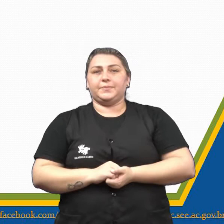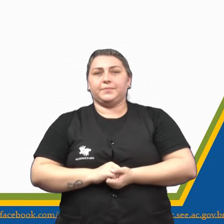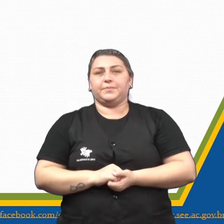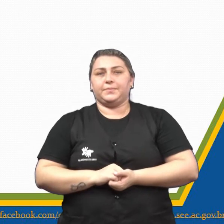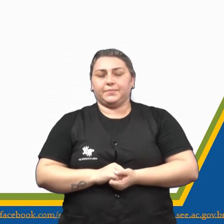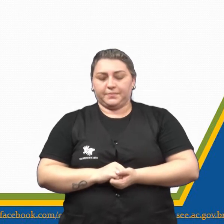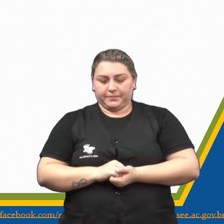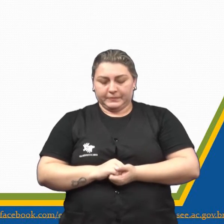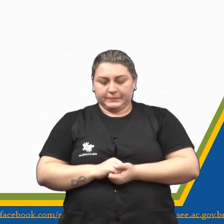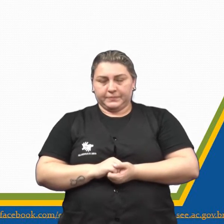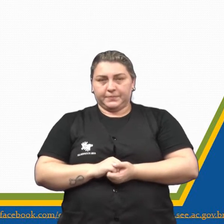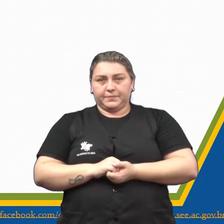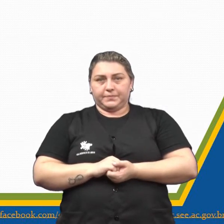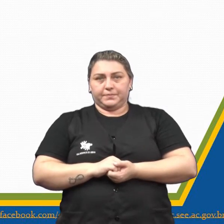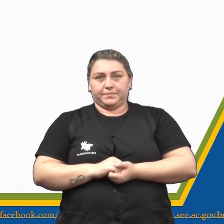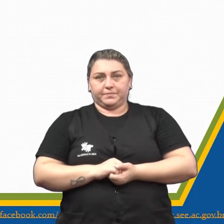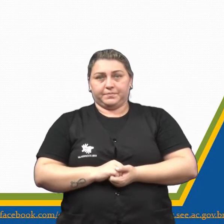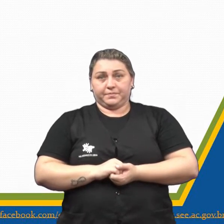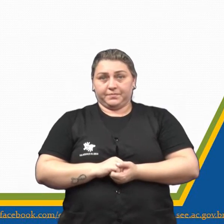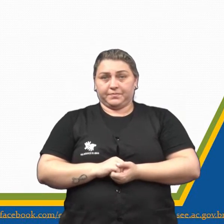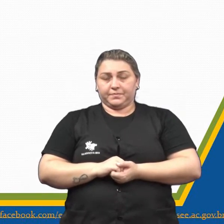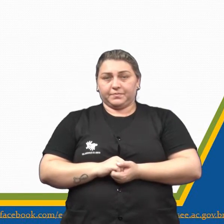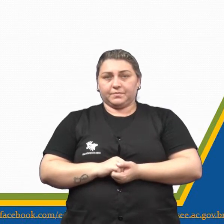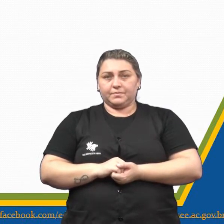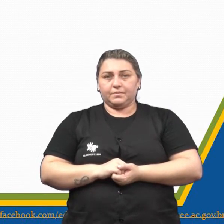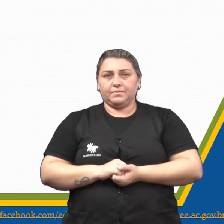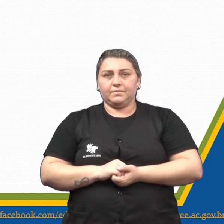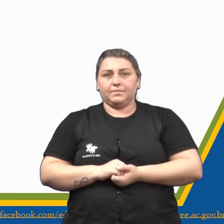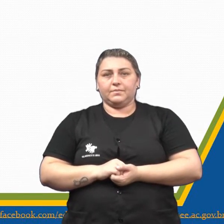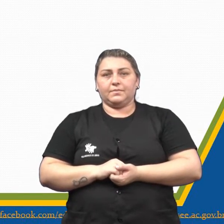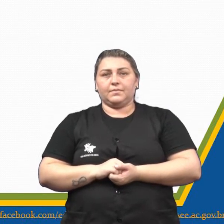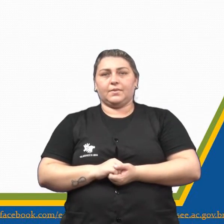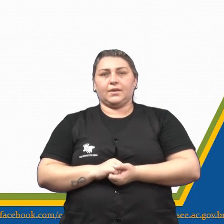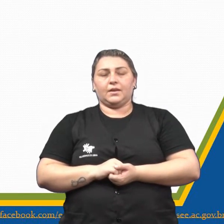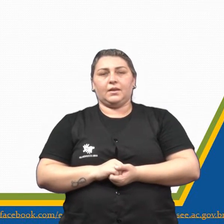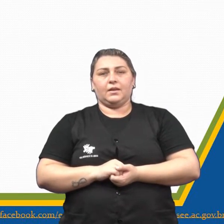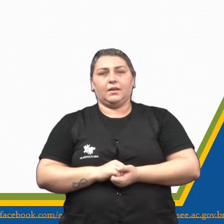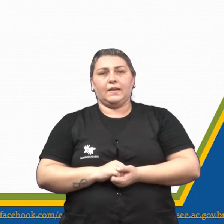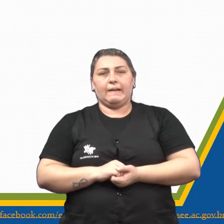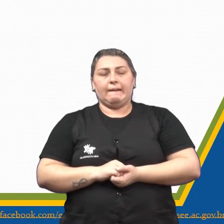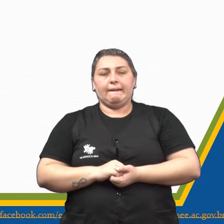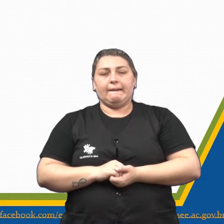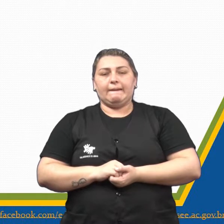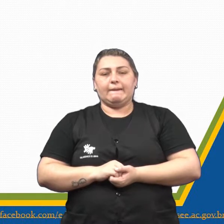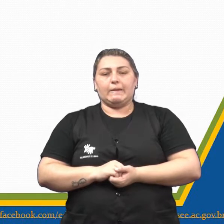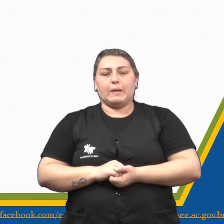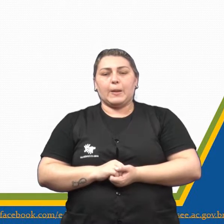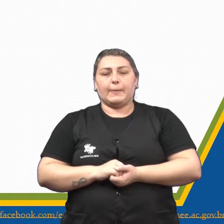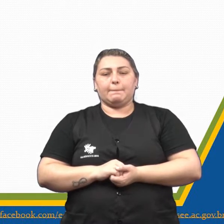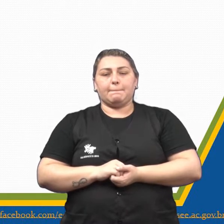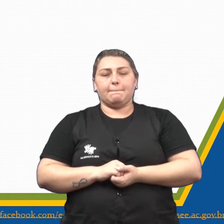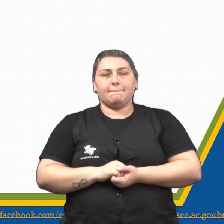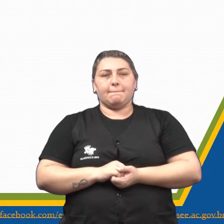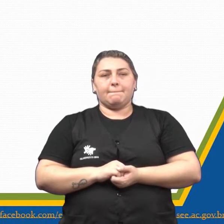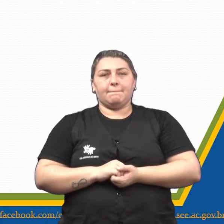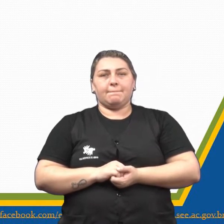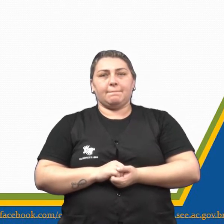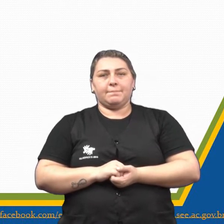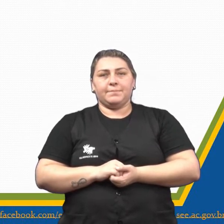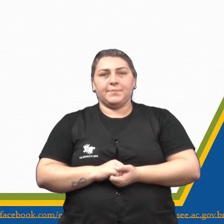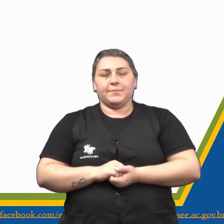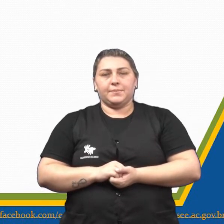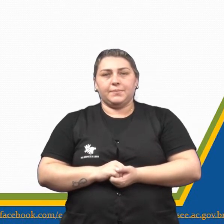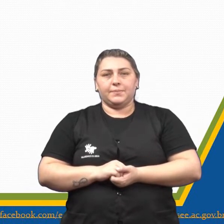entretenido, certo? A primeira palavra que eu tenho aí grifada. Allí, pudimos conhecer muitos animais